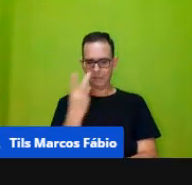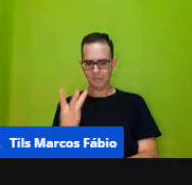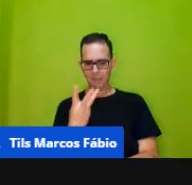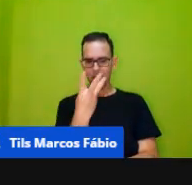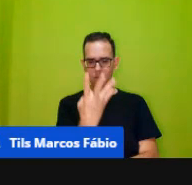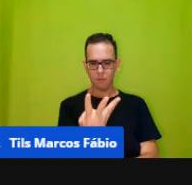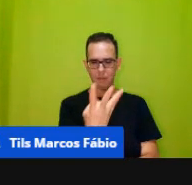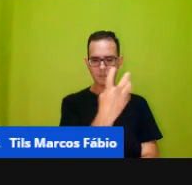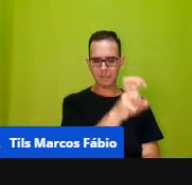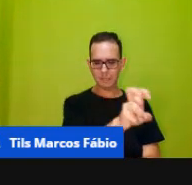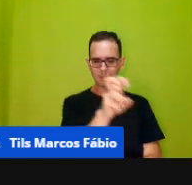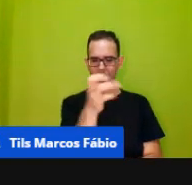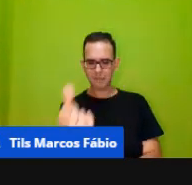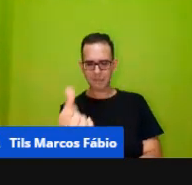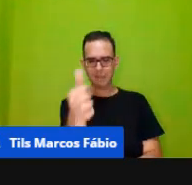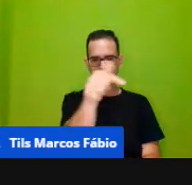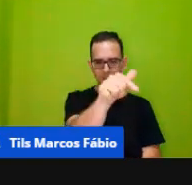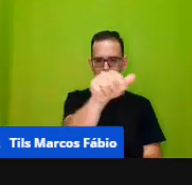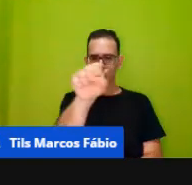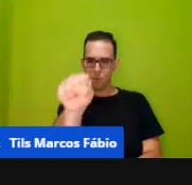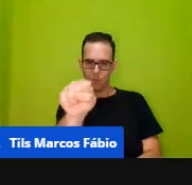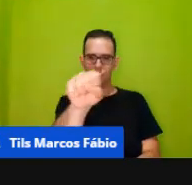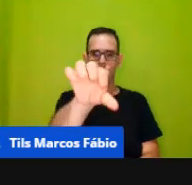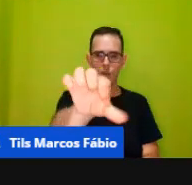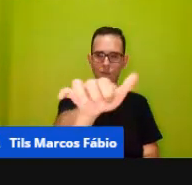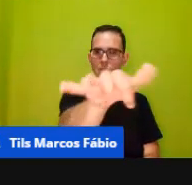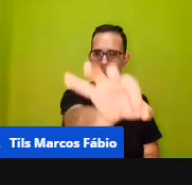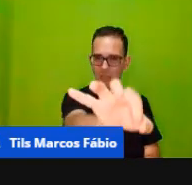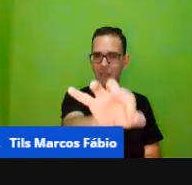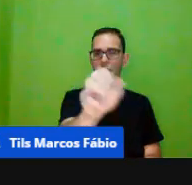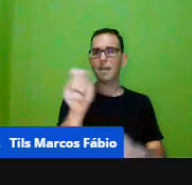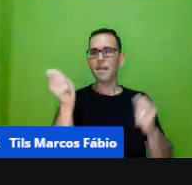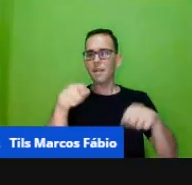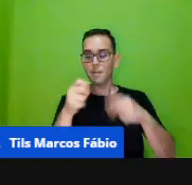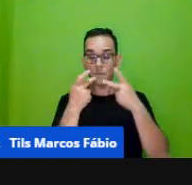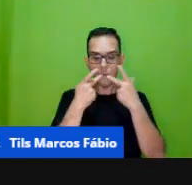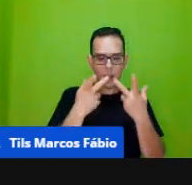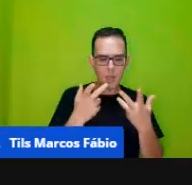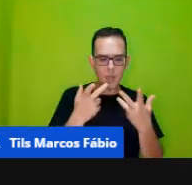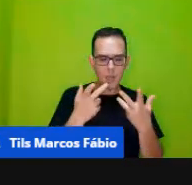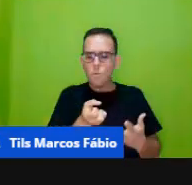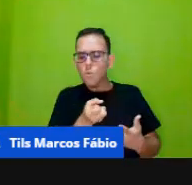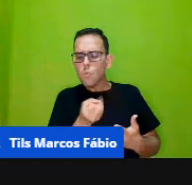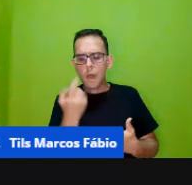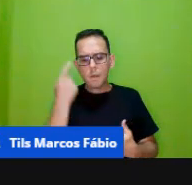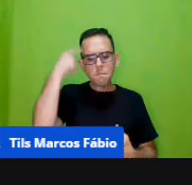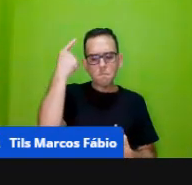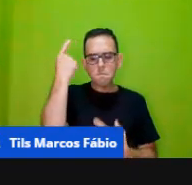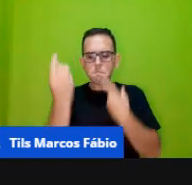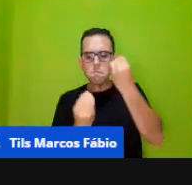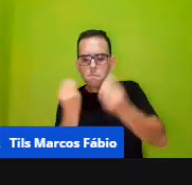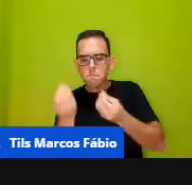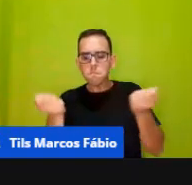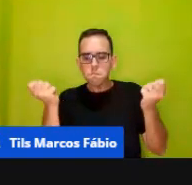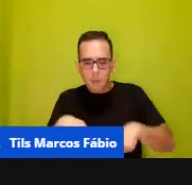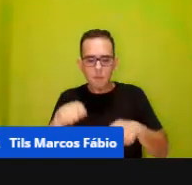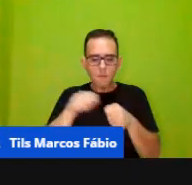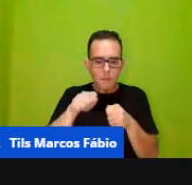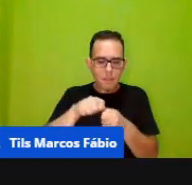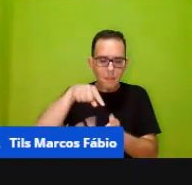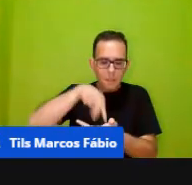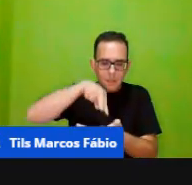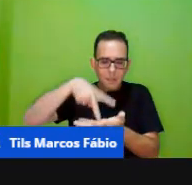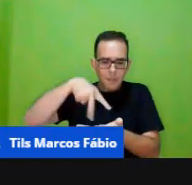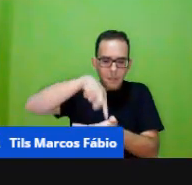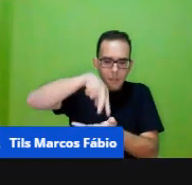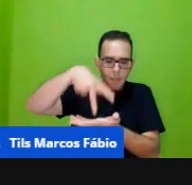quando a gente pede para ela dizer quais foram as estratégias que ela utilizou para